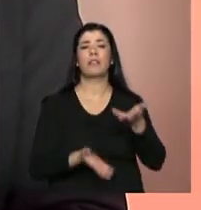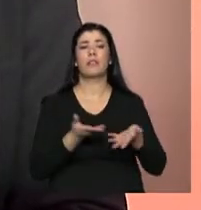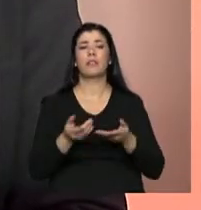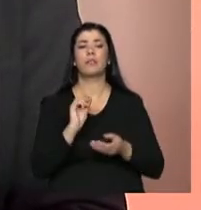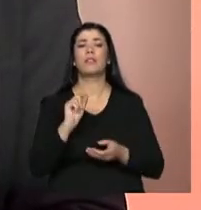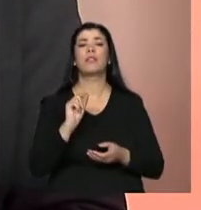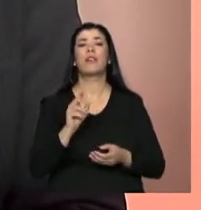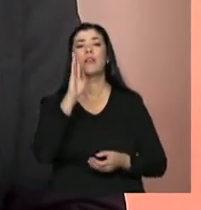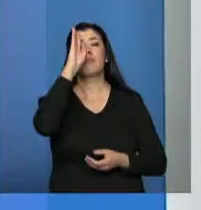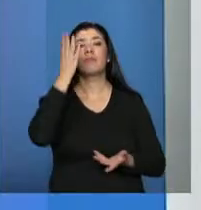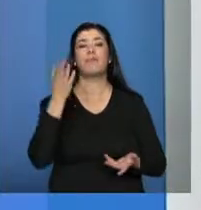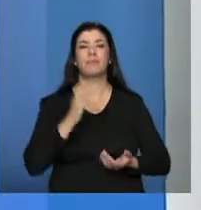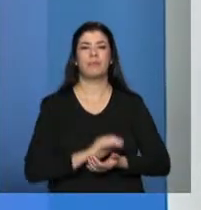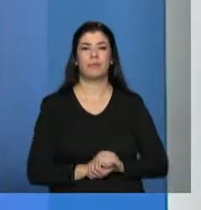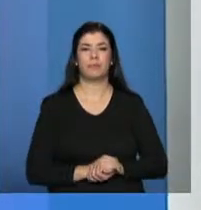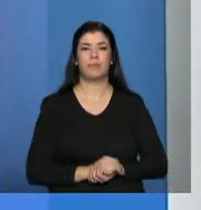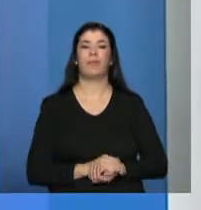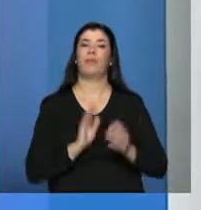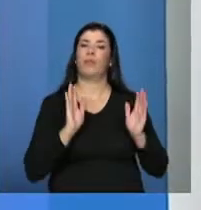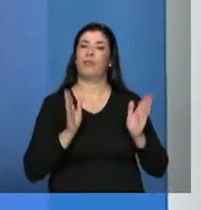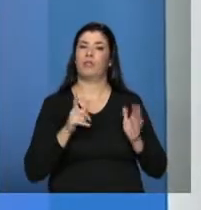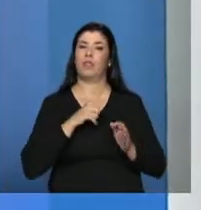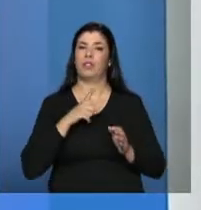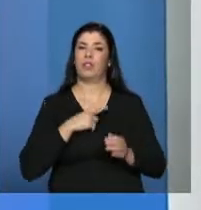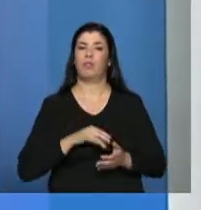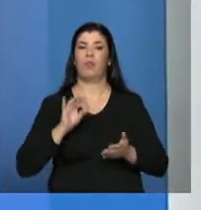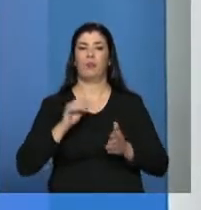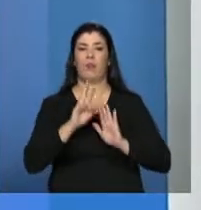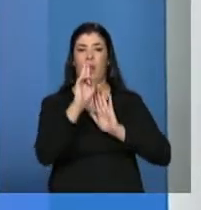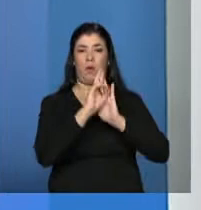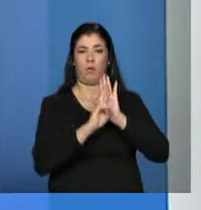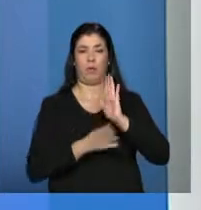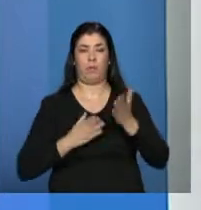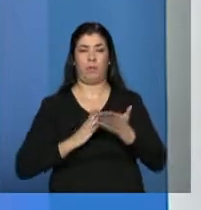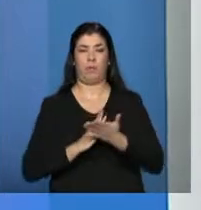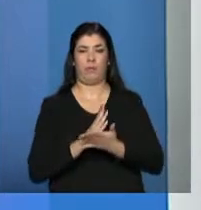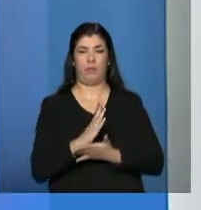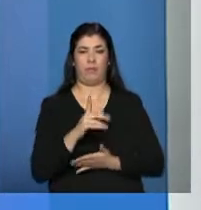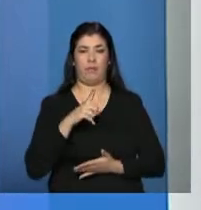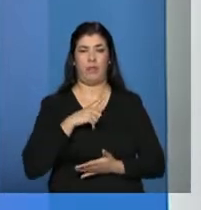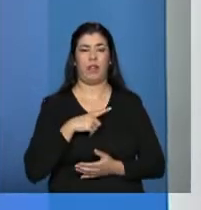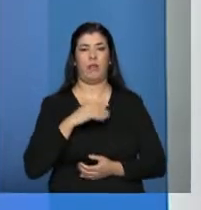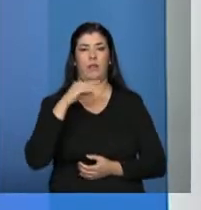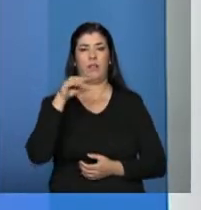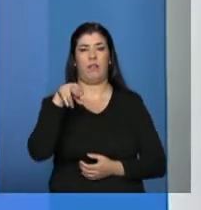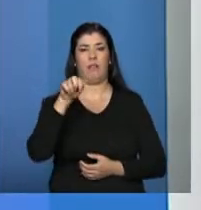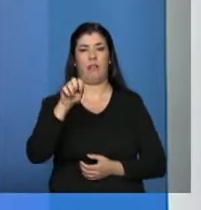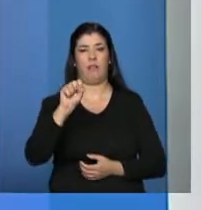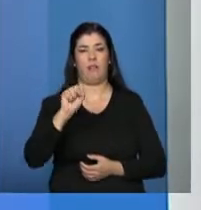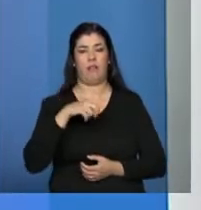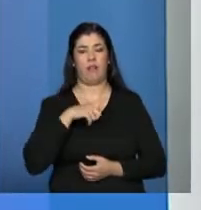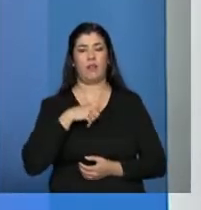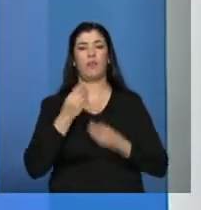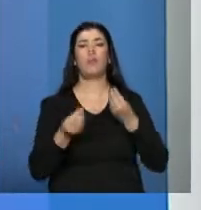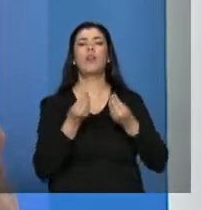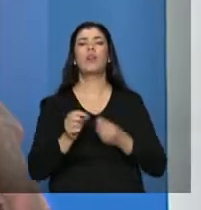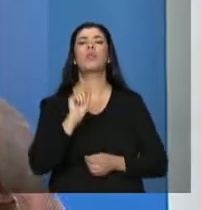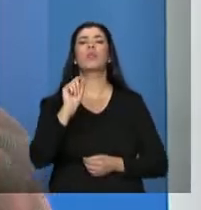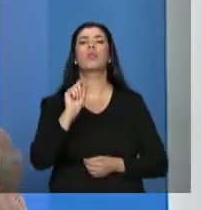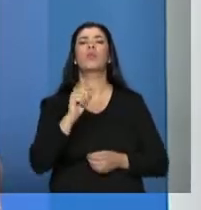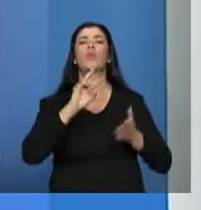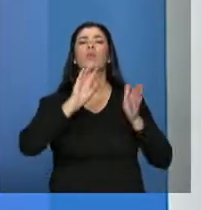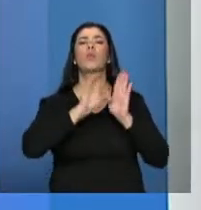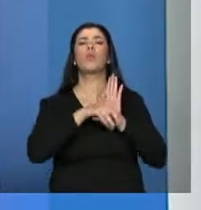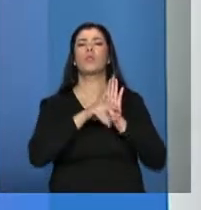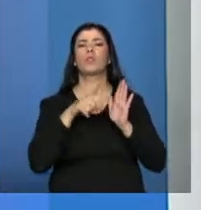que houve uma regulamentação pelo CNAS do que são as entidades de assistência social, então, isso foi redefinindo